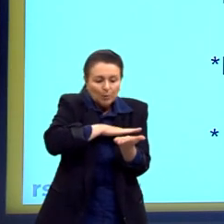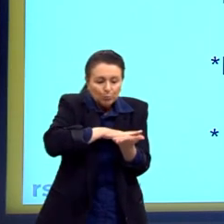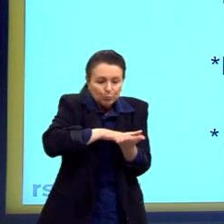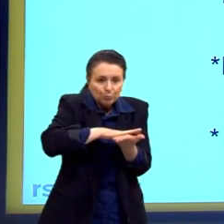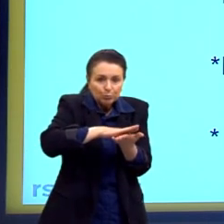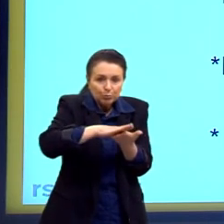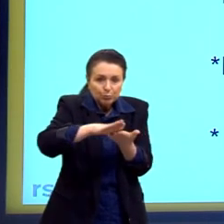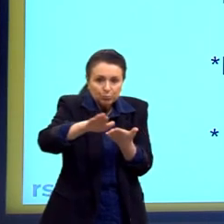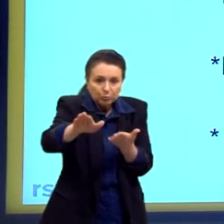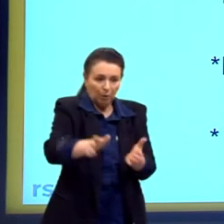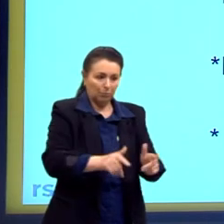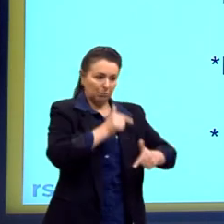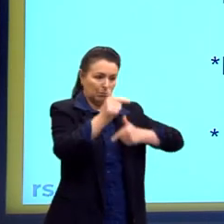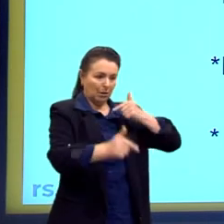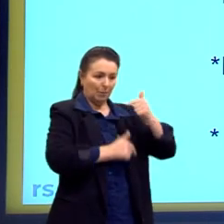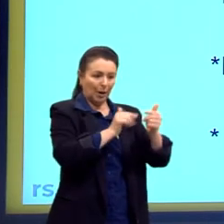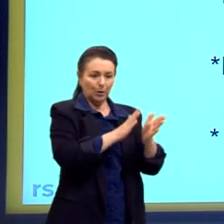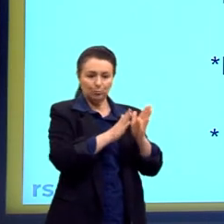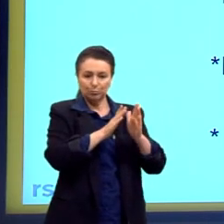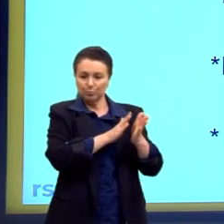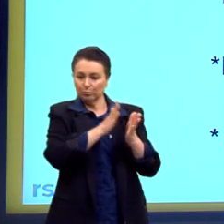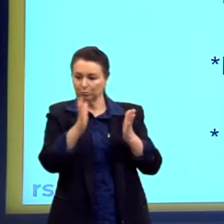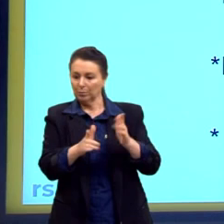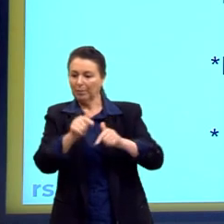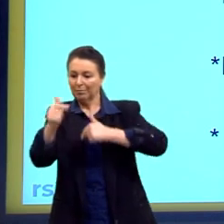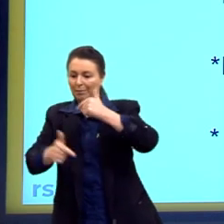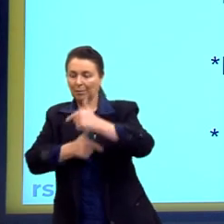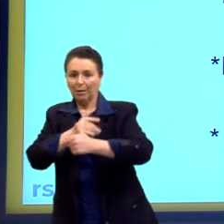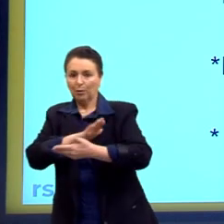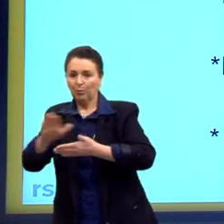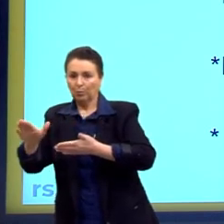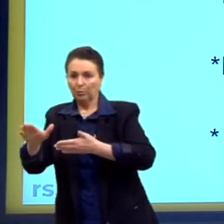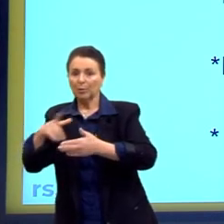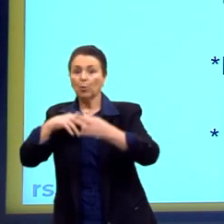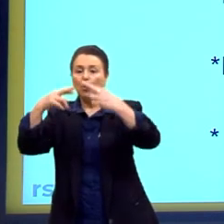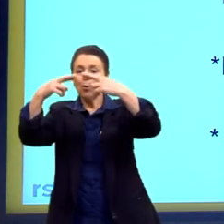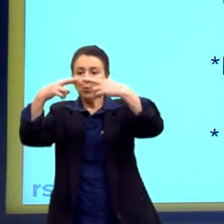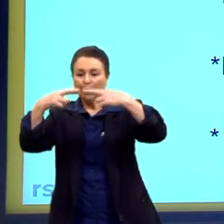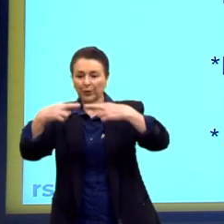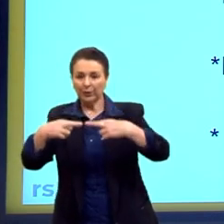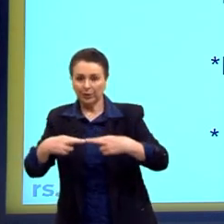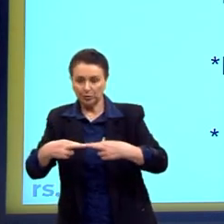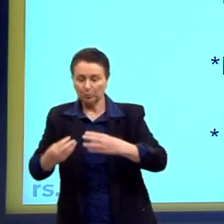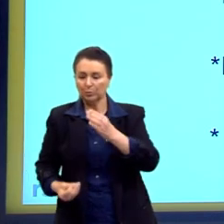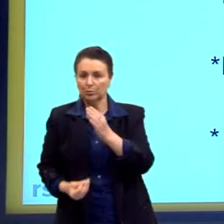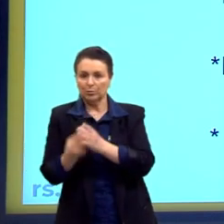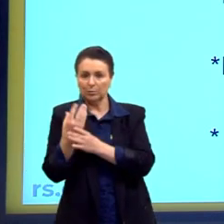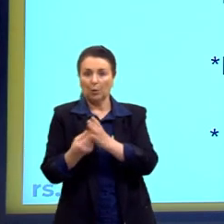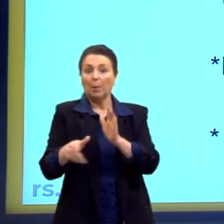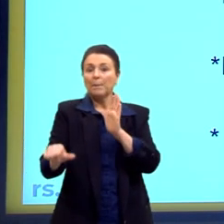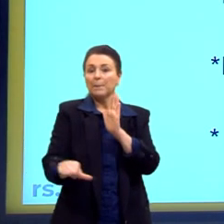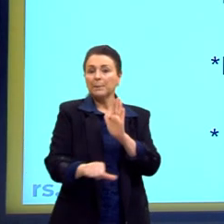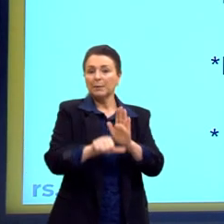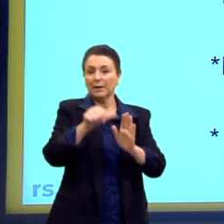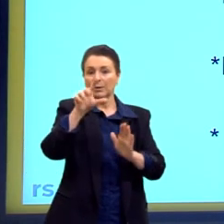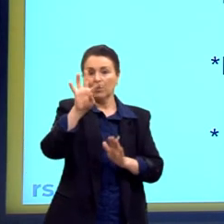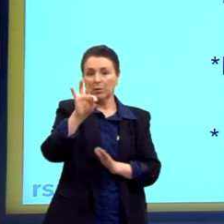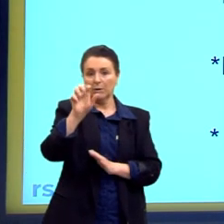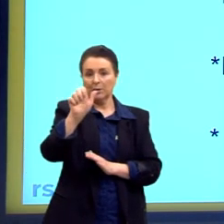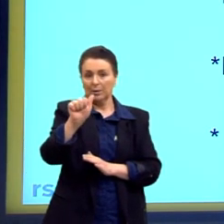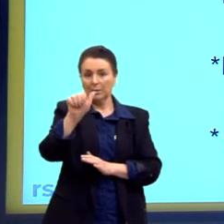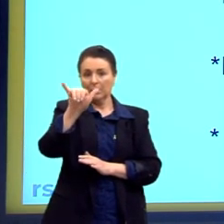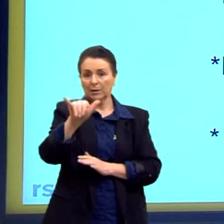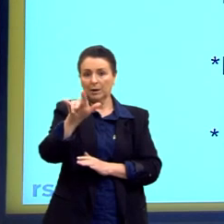como o trabalhador poderia render mais, controlar o tempo, o ritmo da produção. O primeiro é o Taylor que cria esse processo